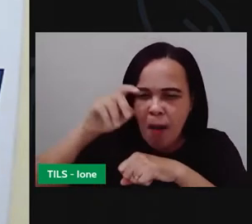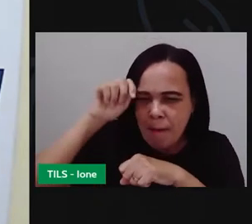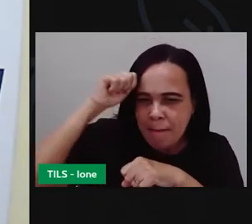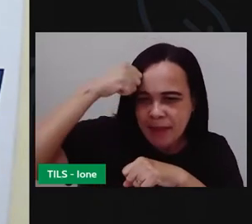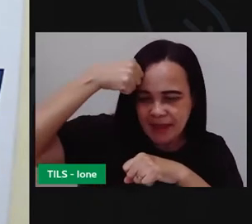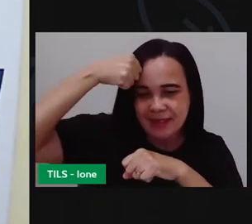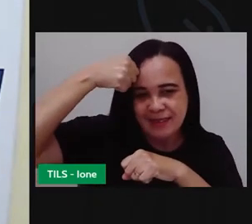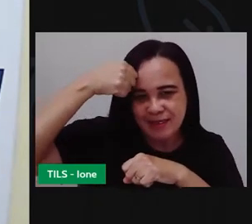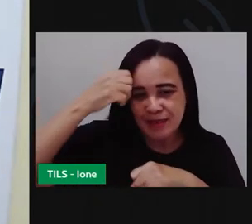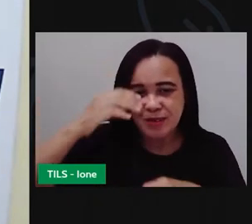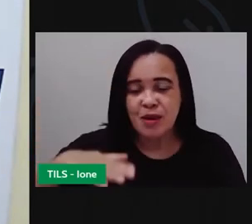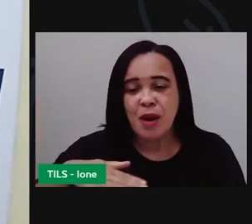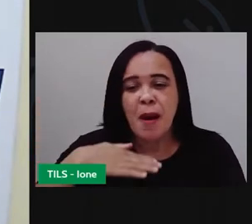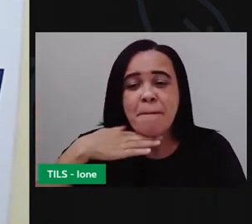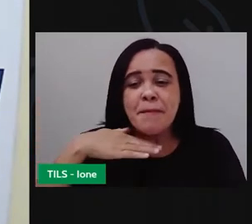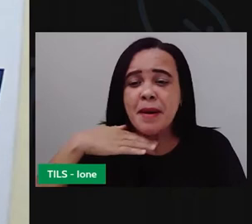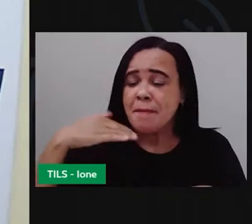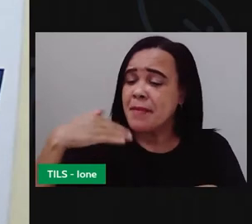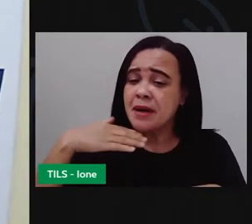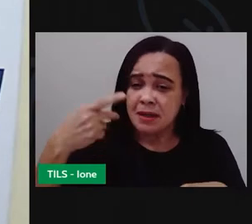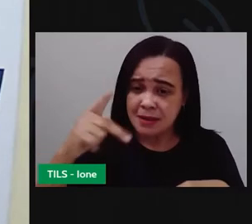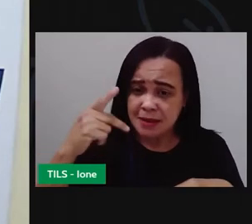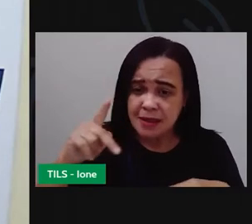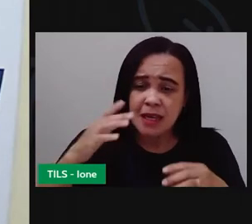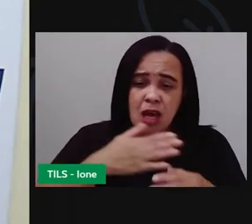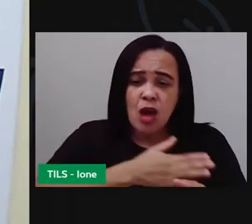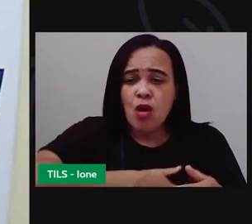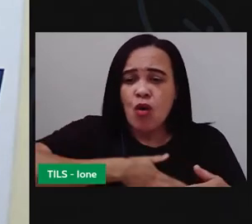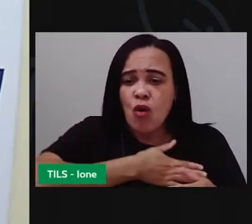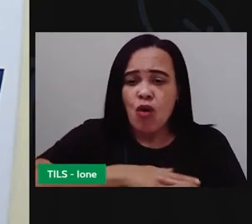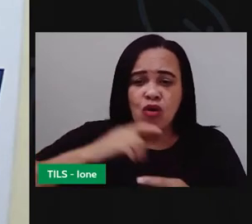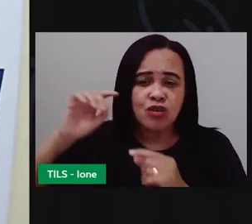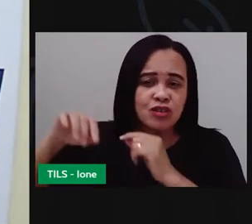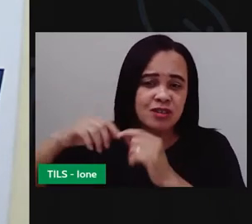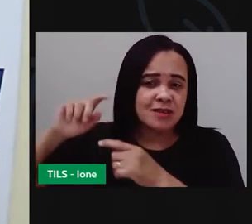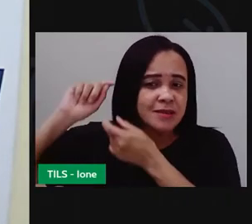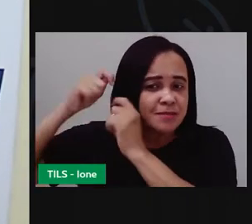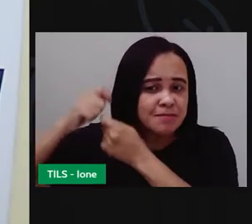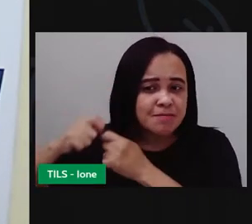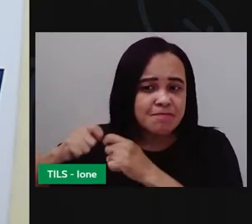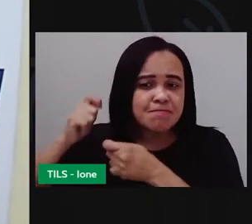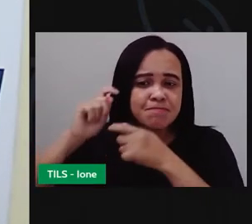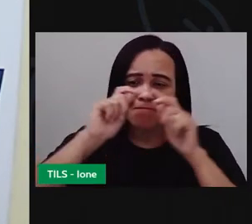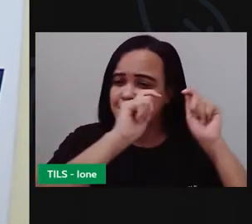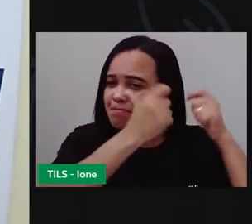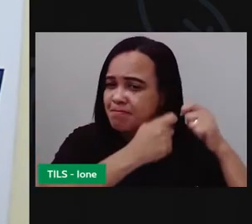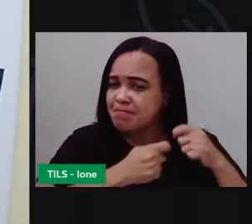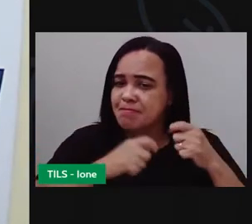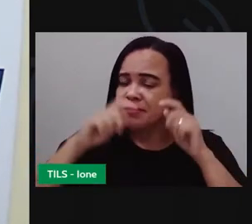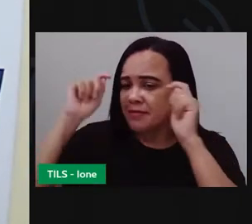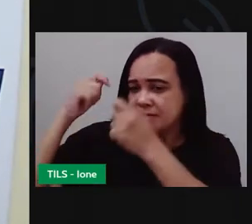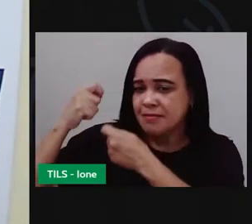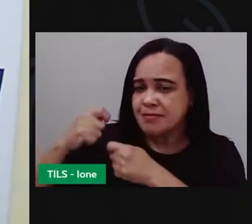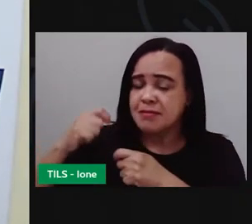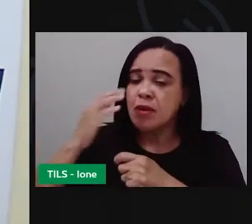a mãe dela gostava de fazer trancinhas e enfeitar com fitas coloridas.